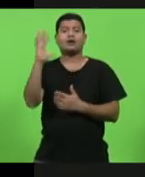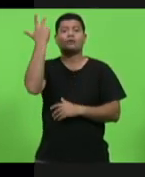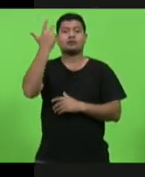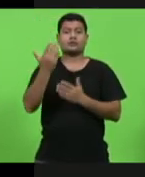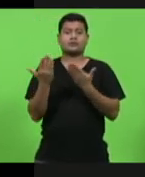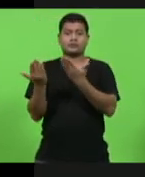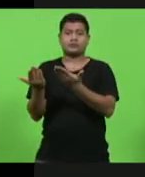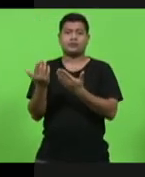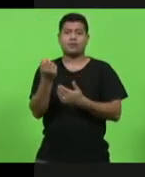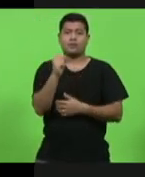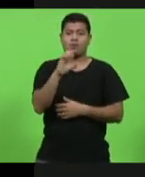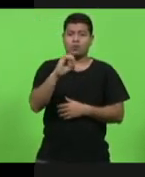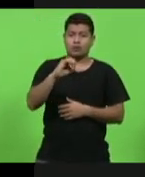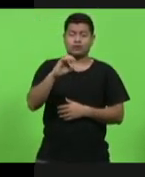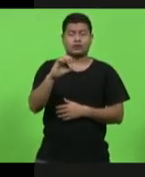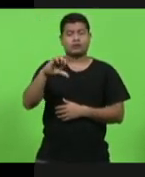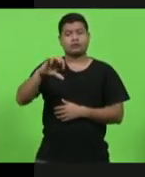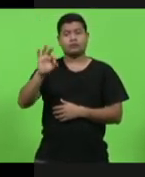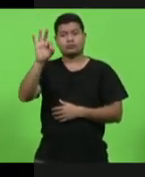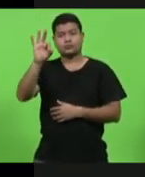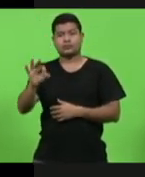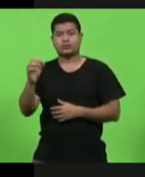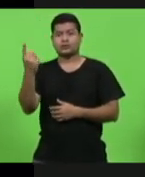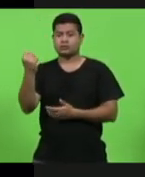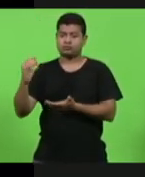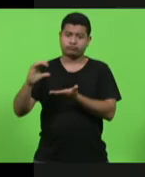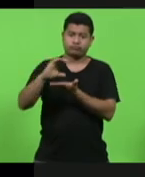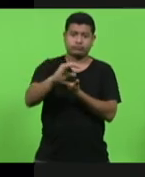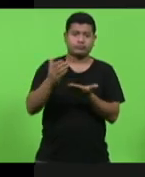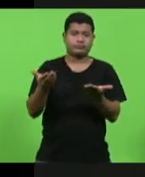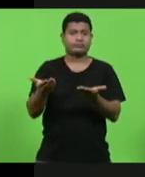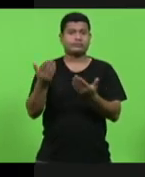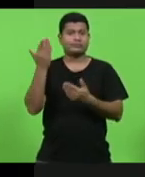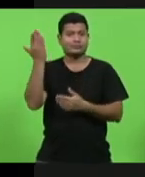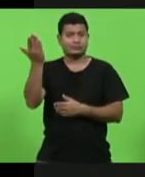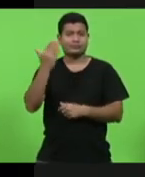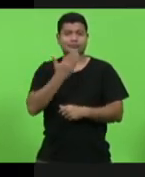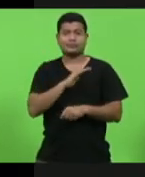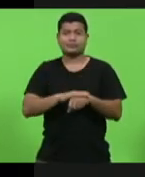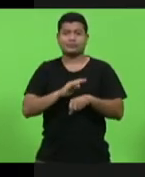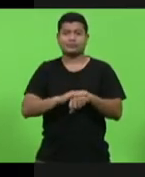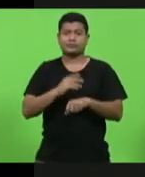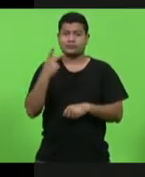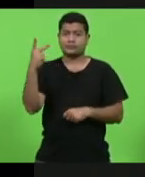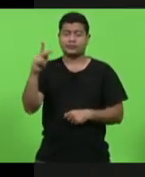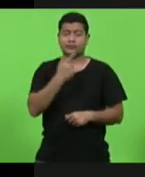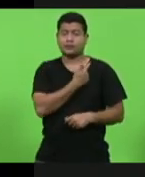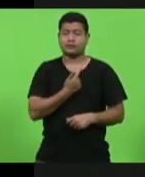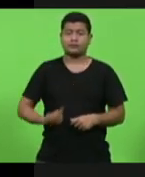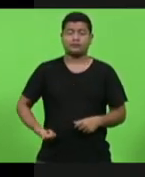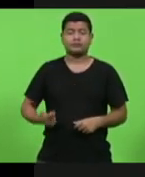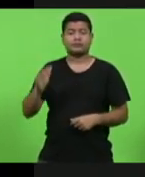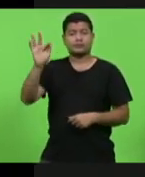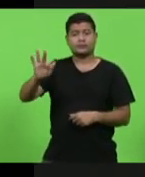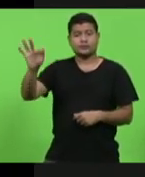que viriam para as obras federais no estado de Santa Catarina. Eu aprendi que